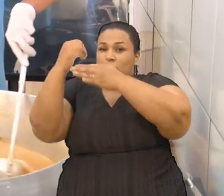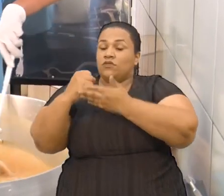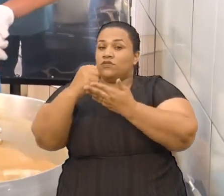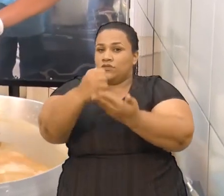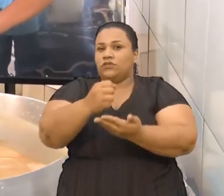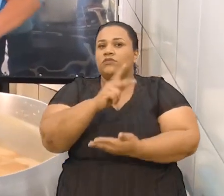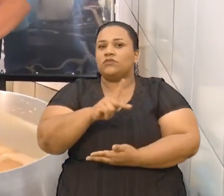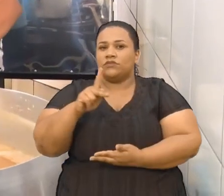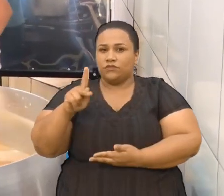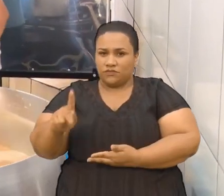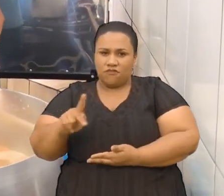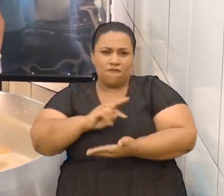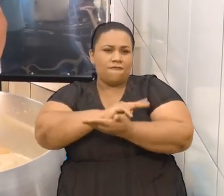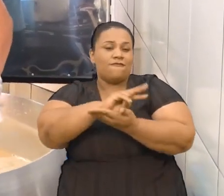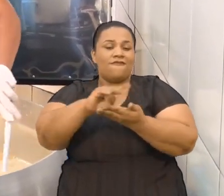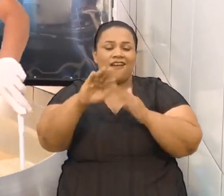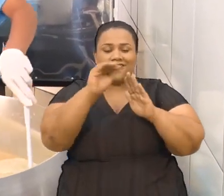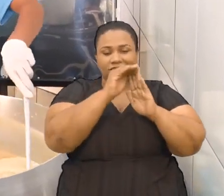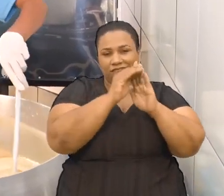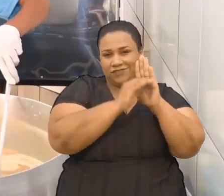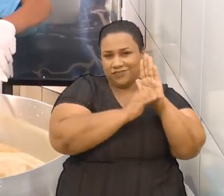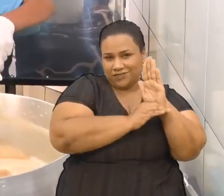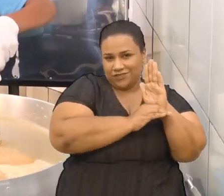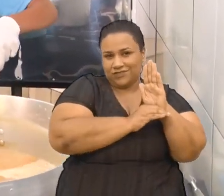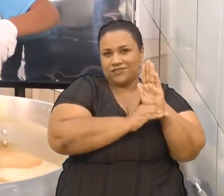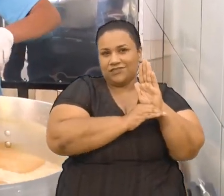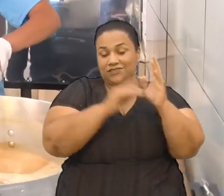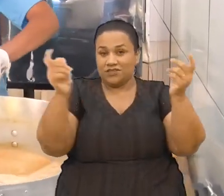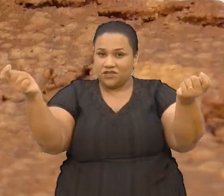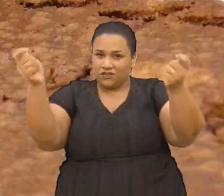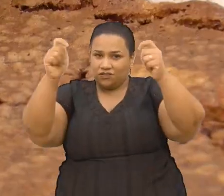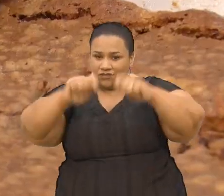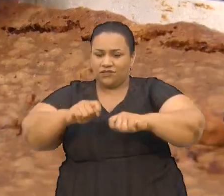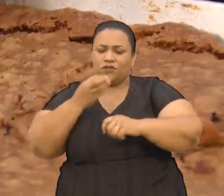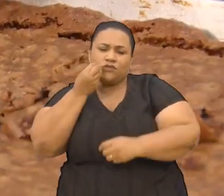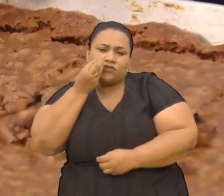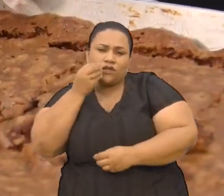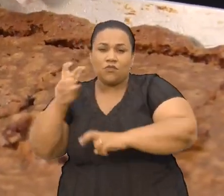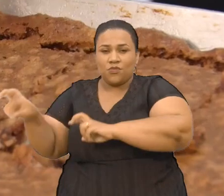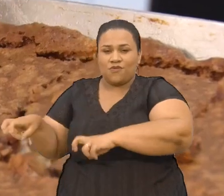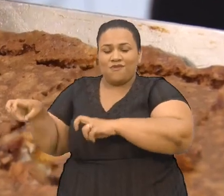professores Várias receitas Que remetem Ao sabor Do campo